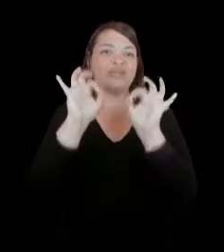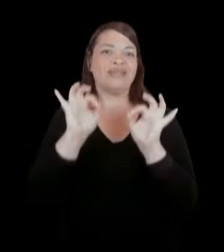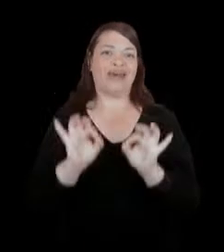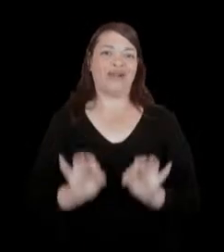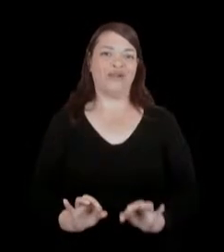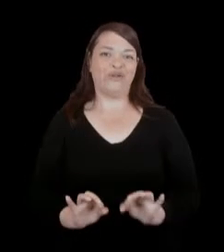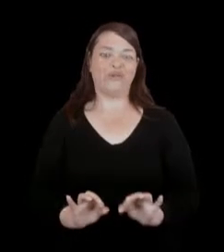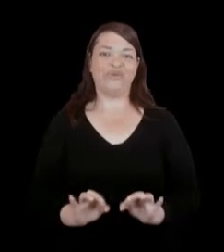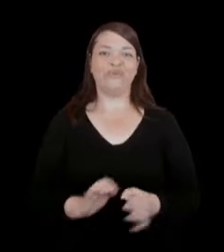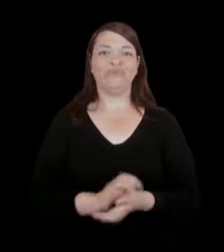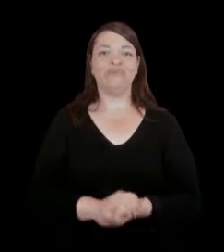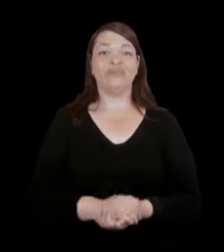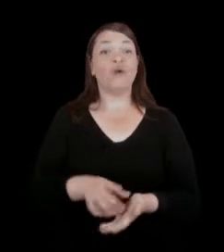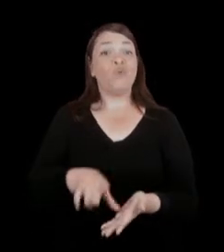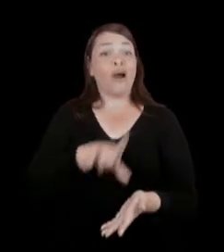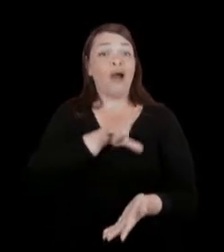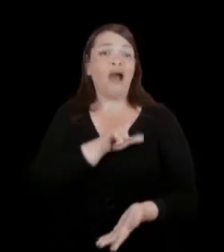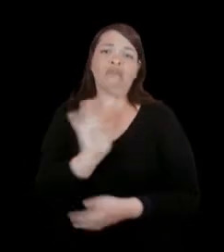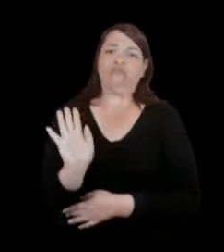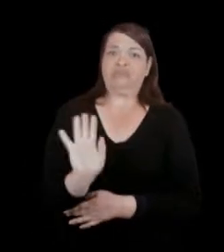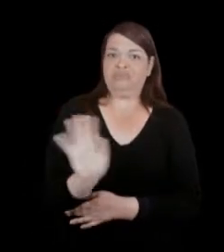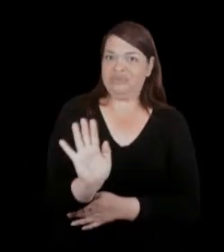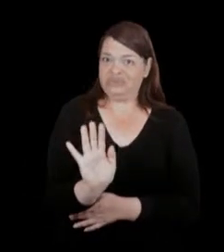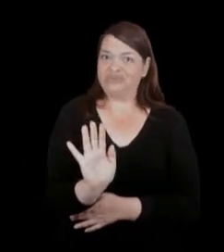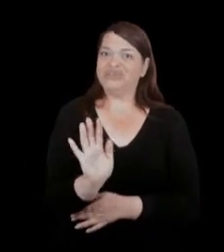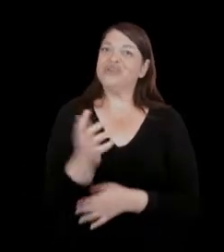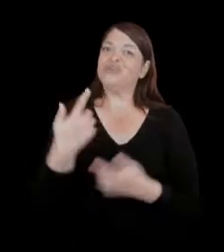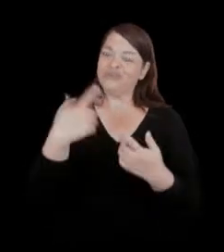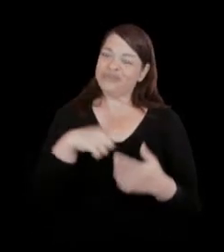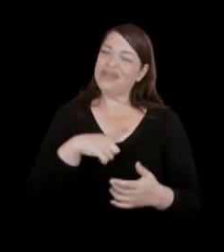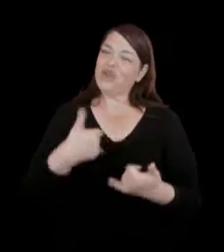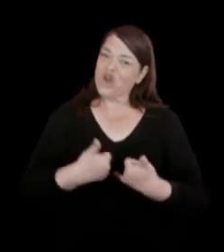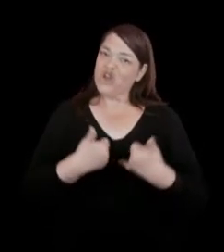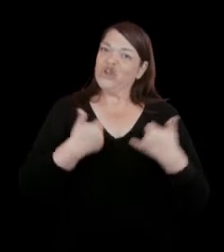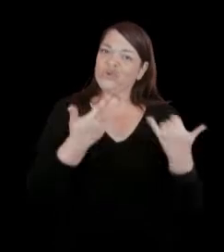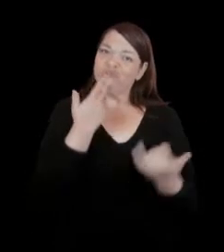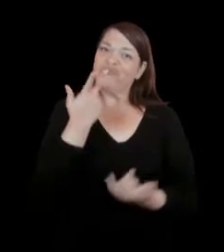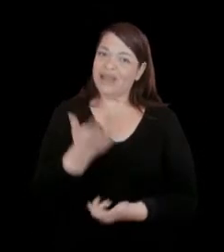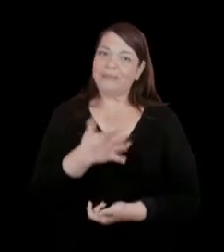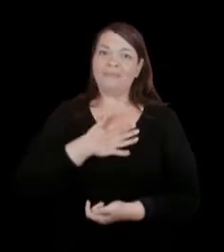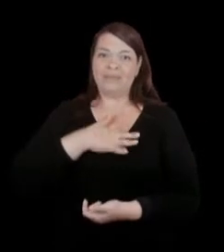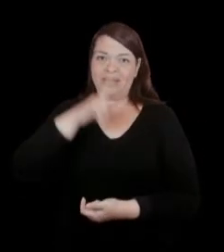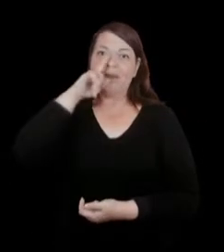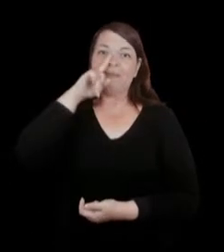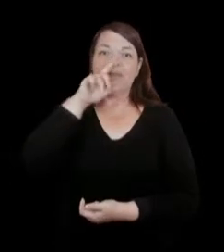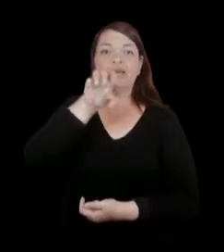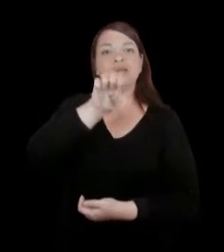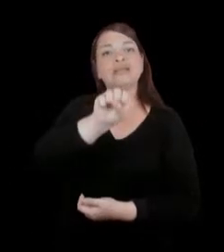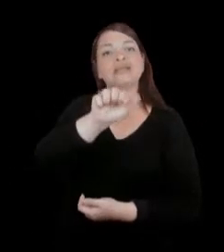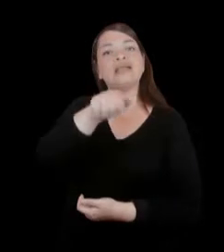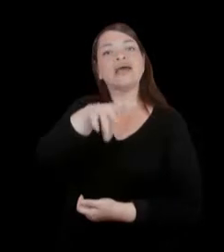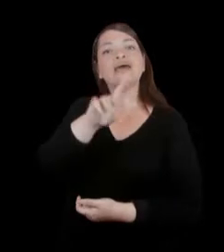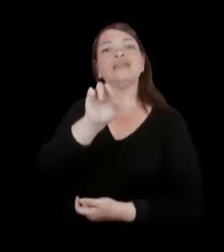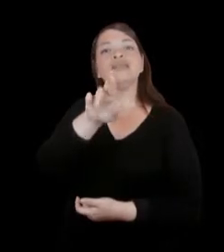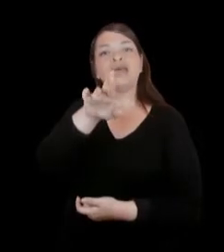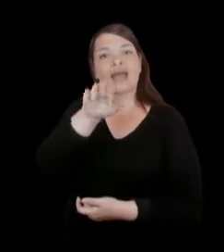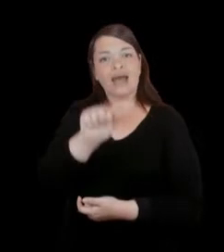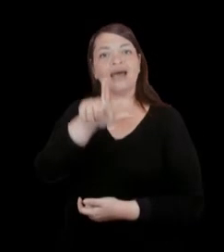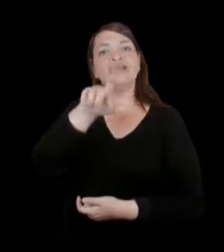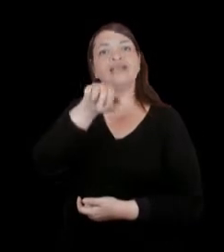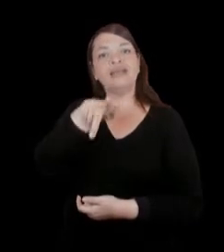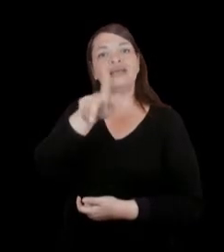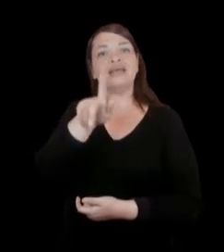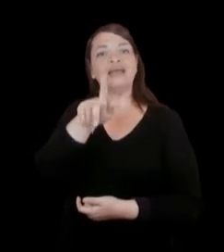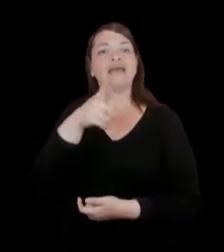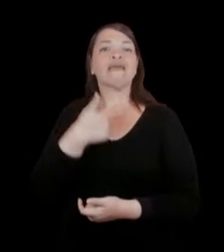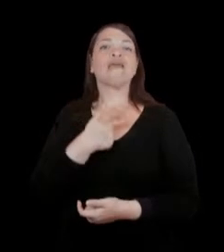Então, antes de me despedir de vocês, eu tenho orgulho de dizer que a minha mãe, a Sandra Ling, foi responsável pelo projeto